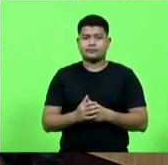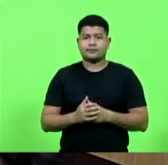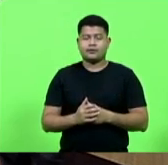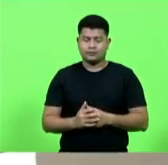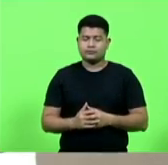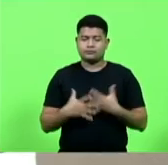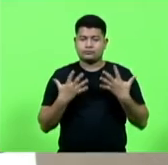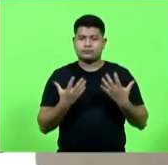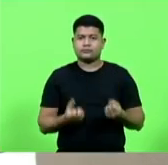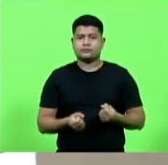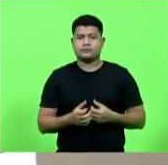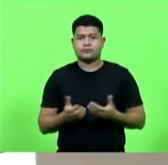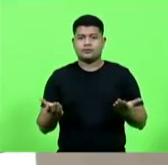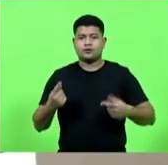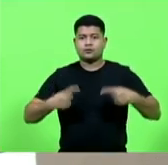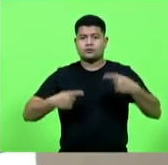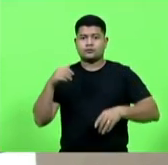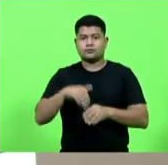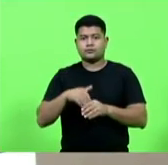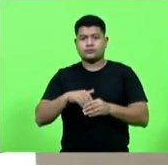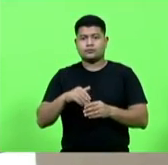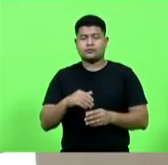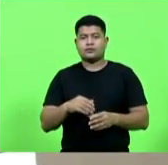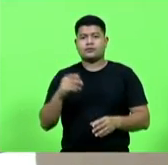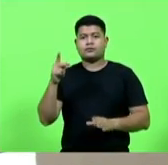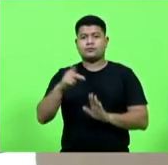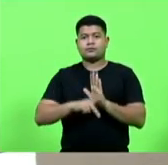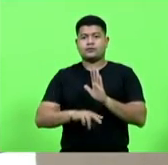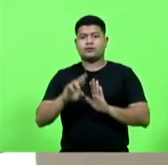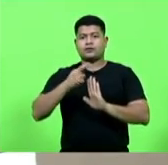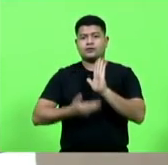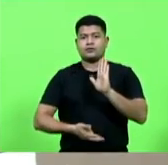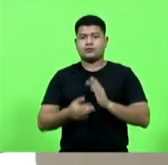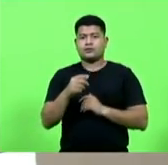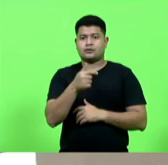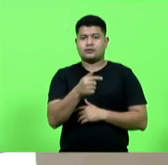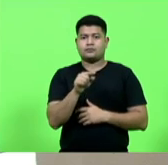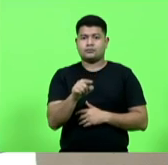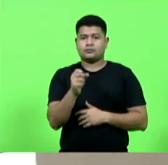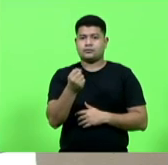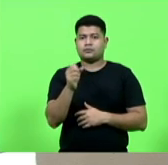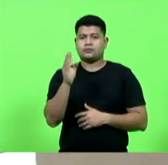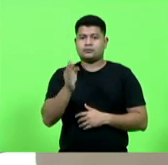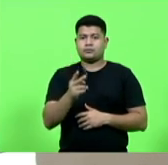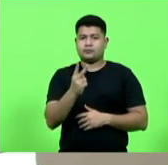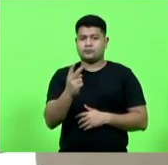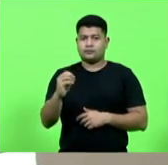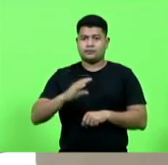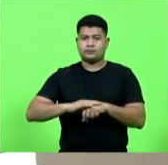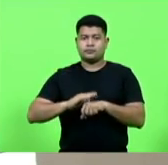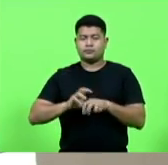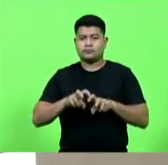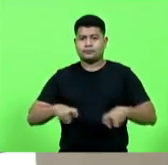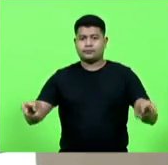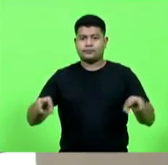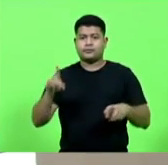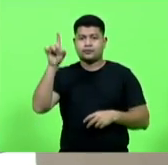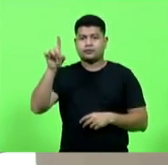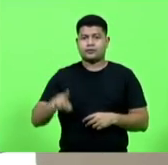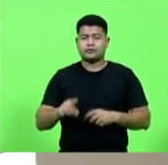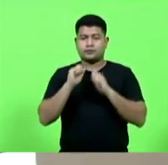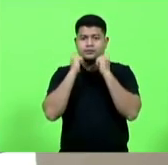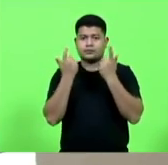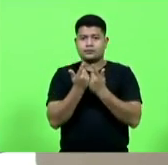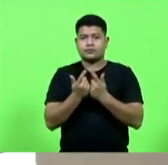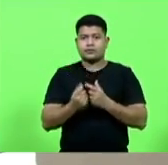deputado. Discussão e votação em turno único do projeto de resolução 7.8 de 2020. Autor Mesa, diretora da Assembleia Legislativa. Cria